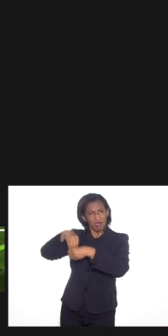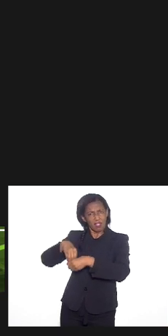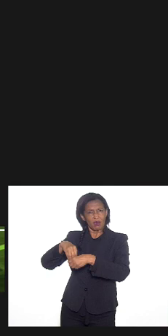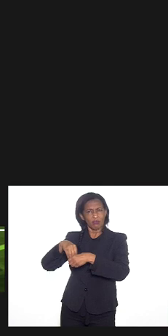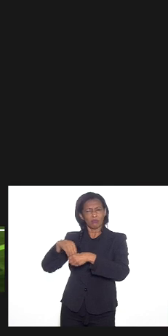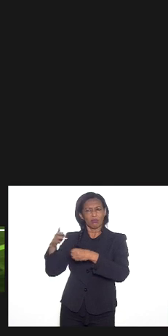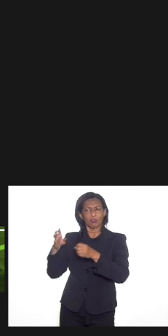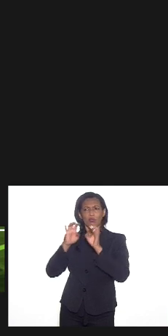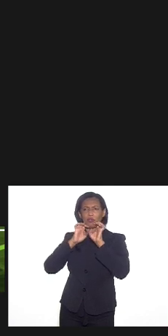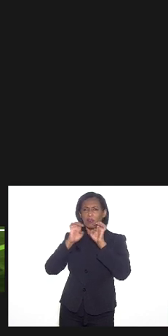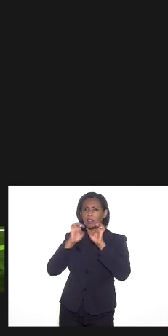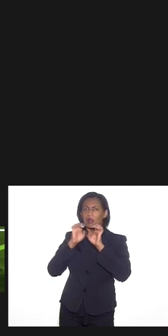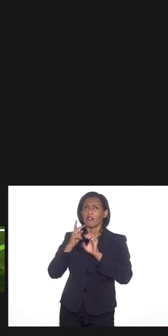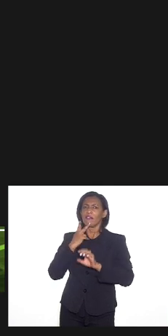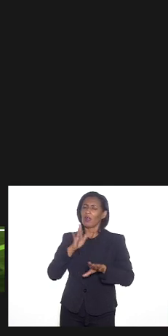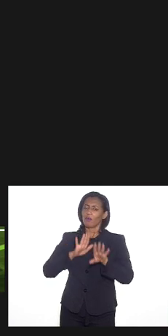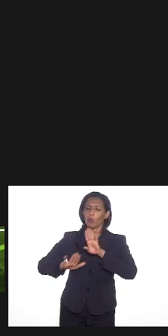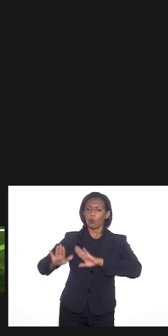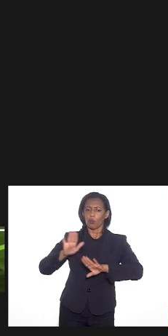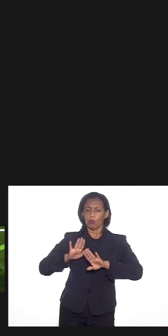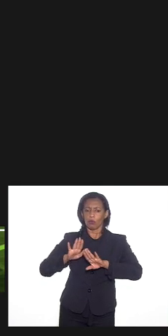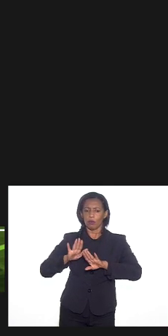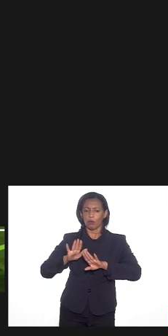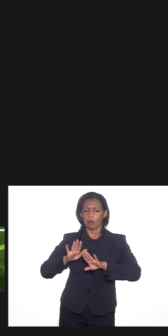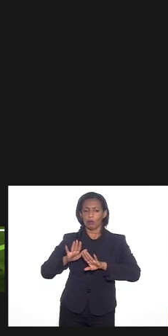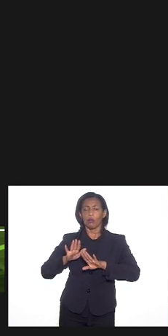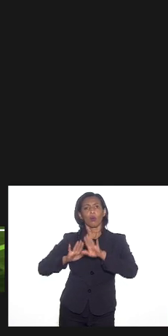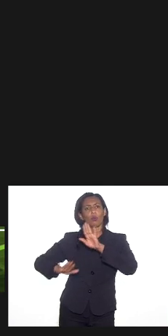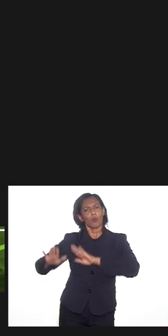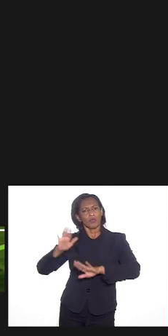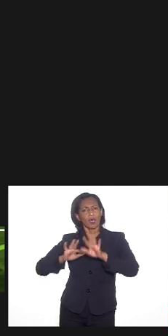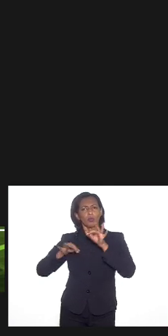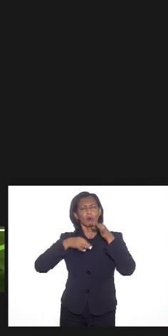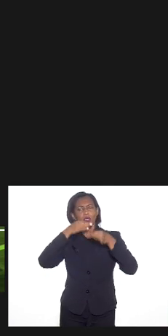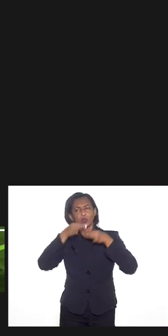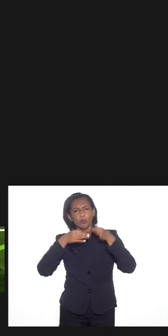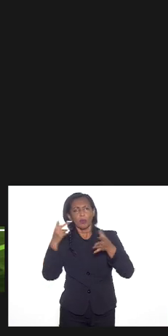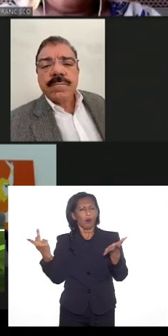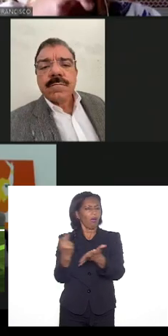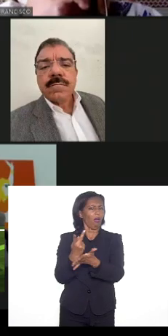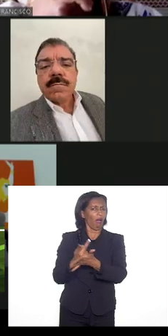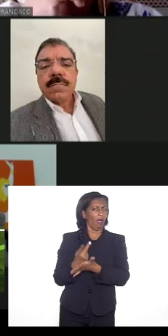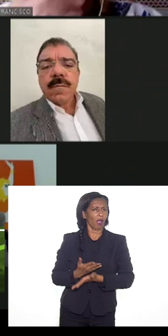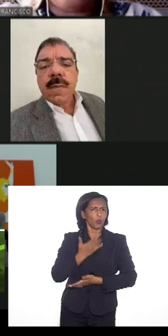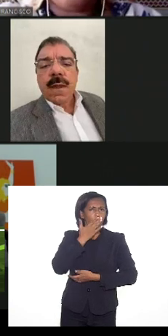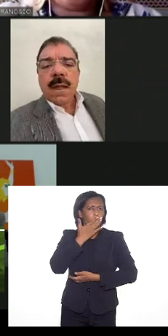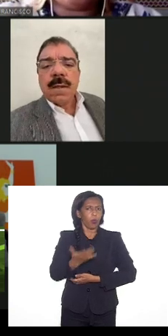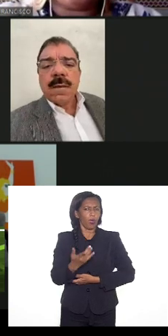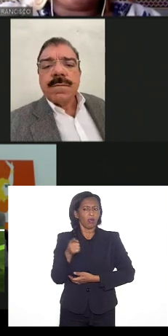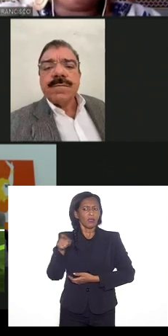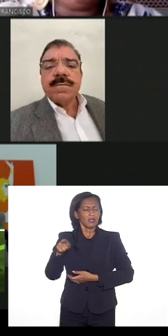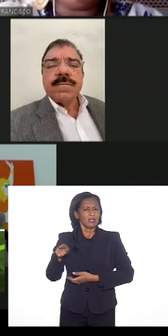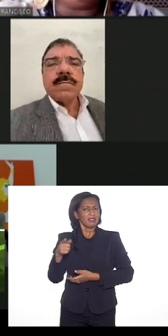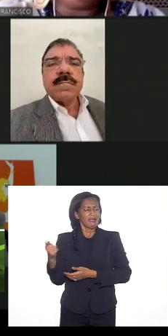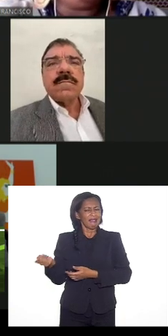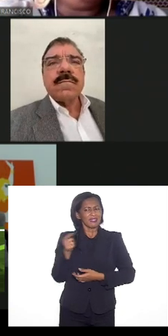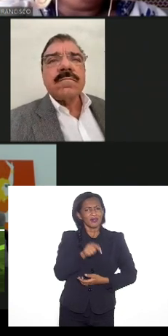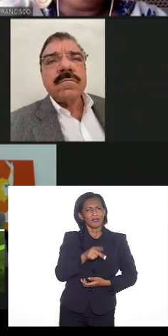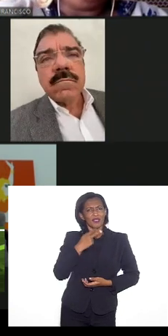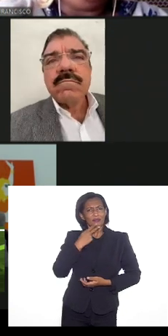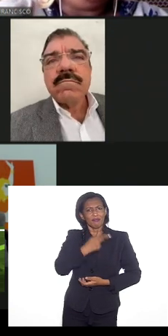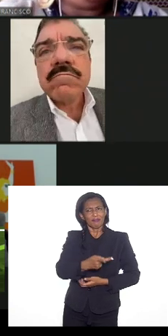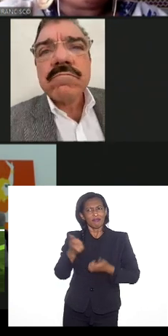pra que gente cuidado com essas distorcidas e o tipo de atitude que elas vêm a justificar